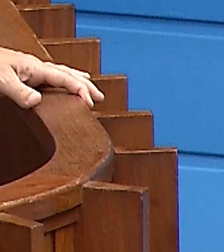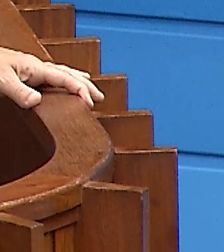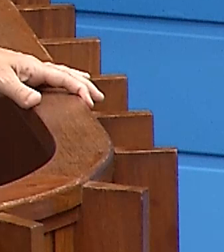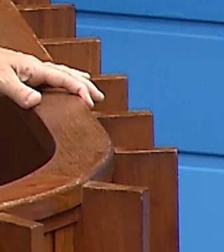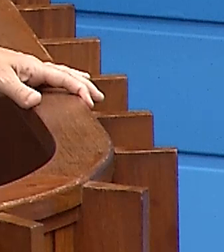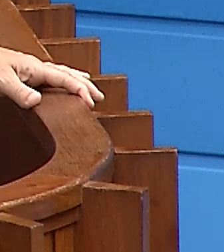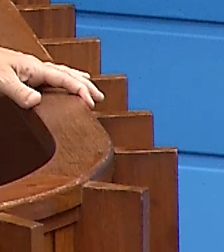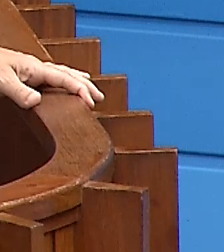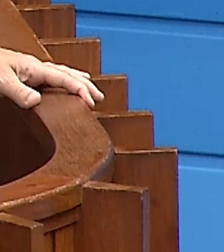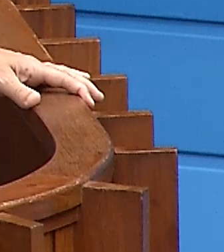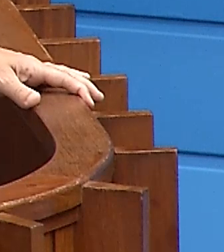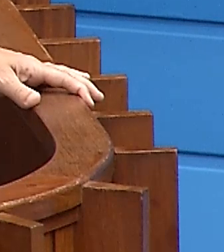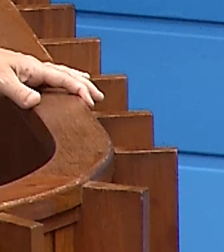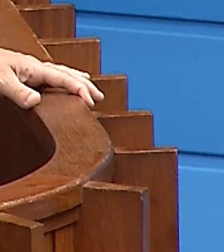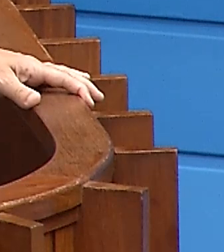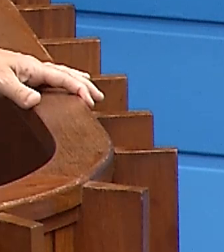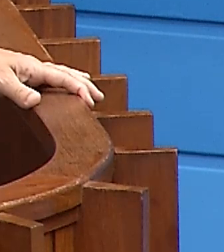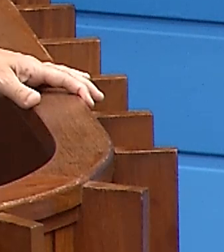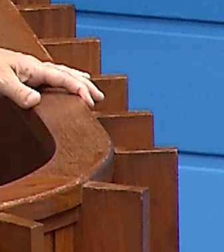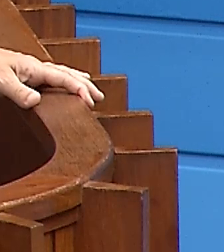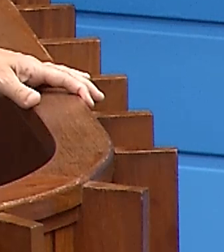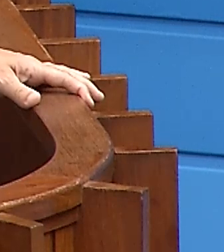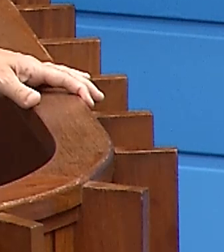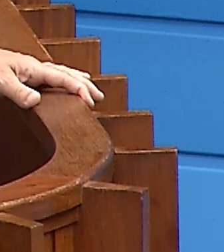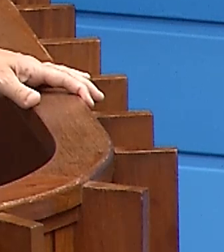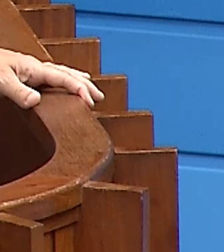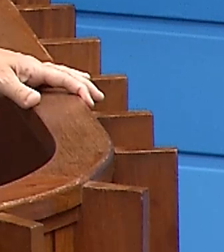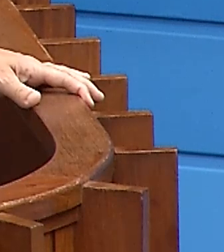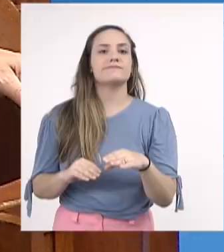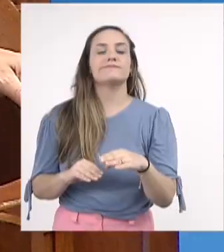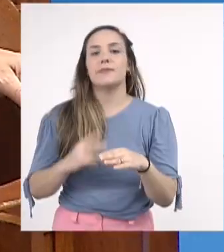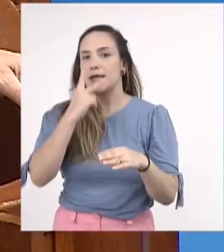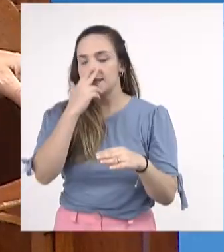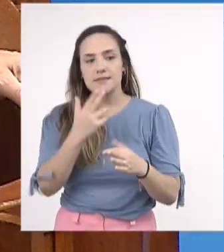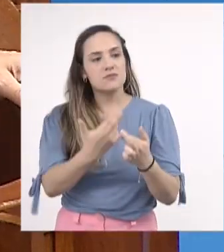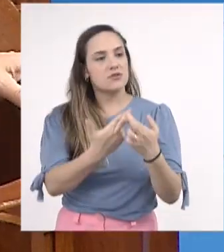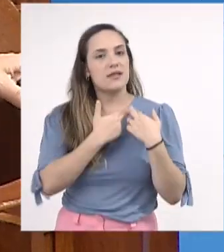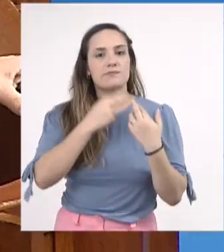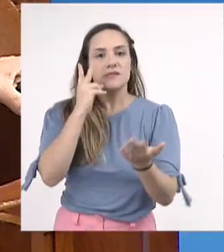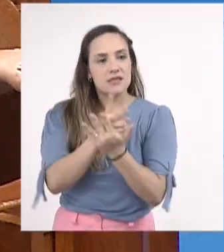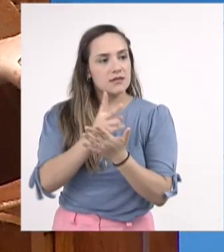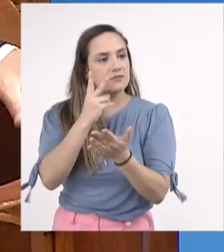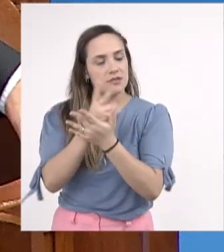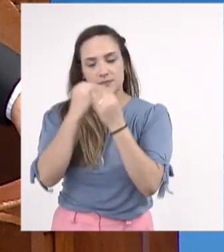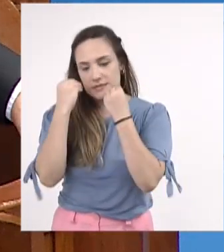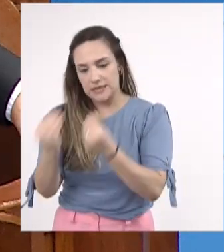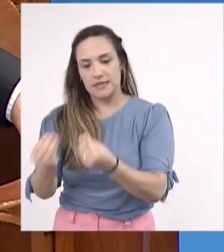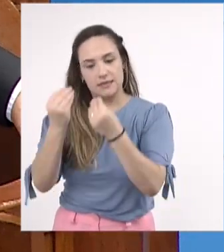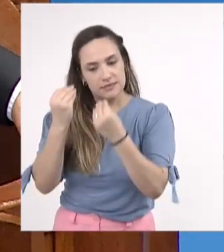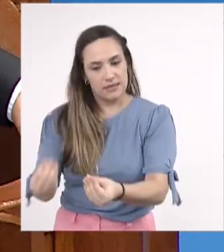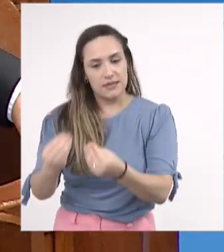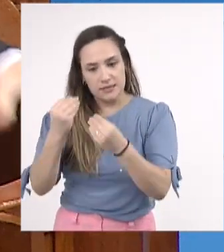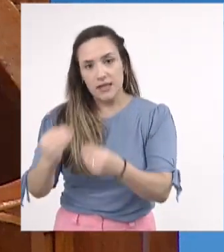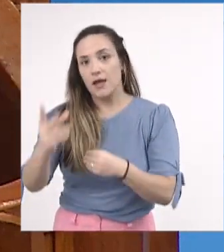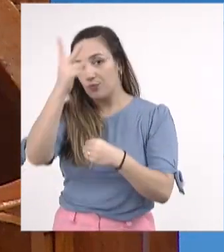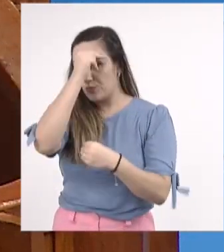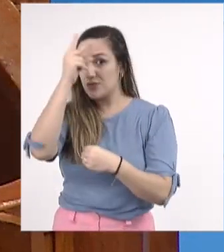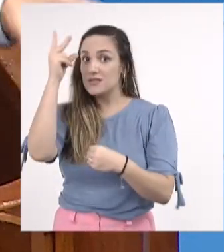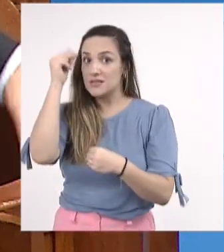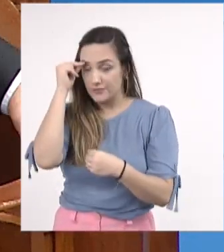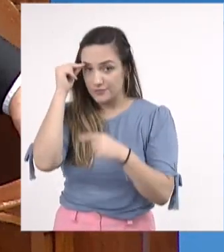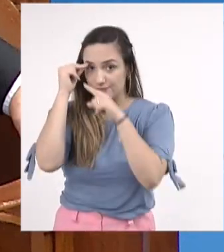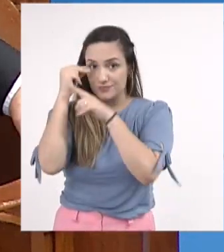transferido progressivamente para os municípios, e nós sabemos que os